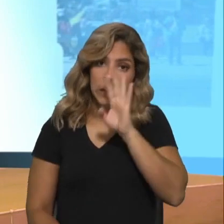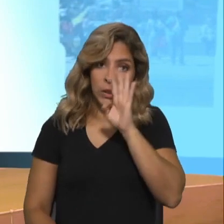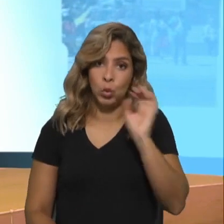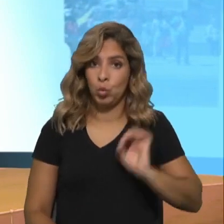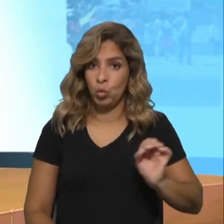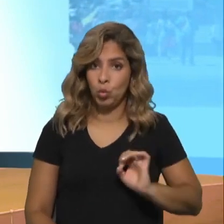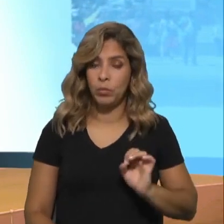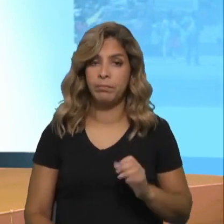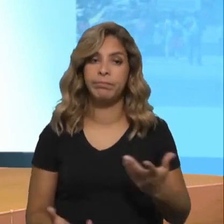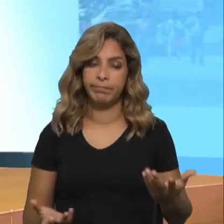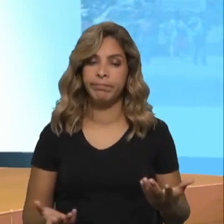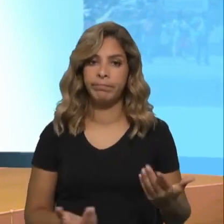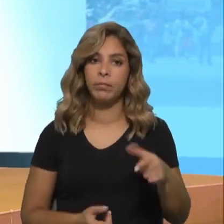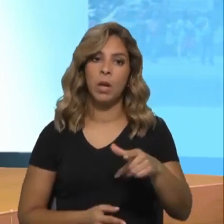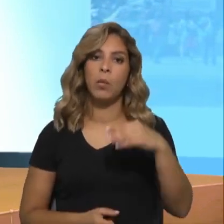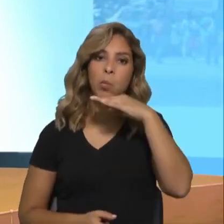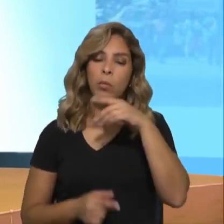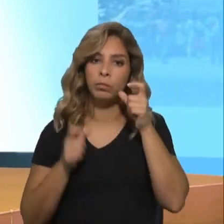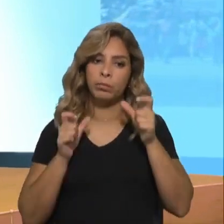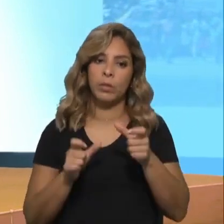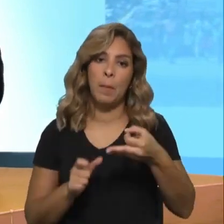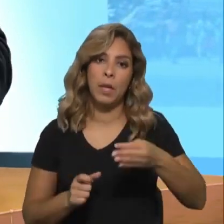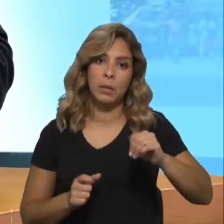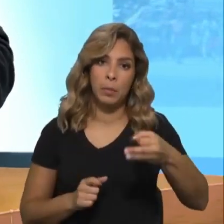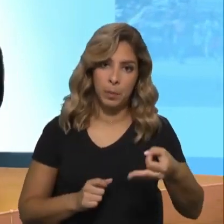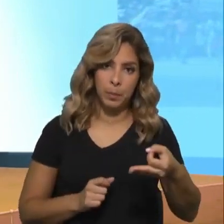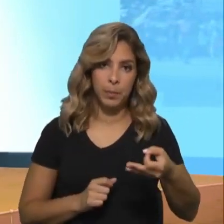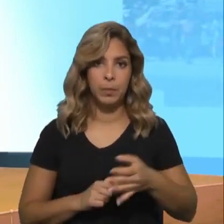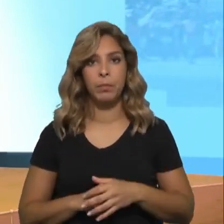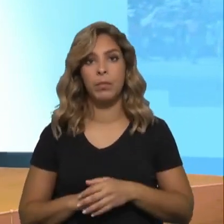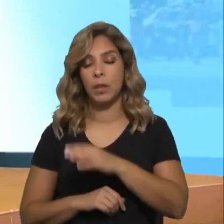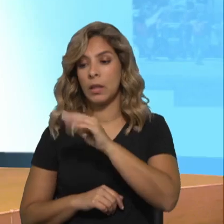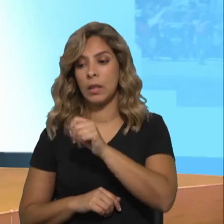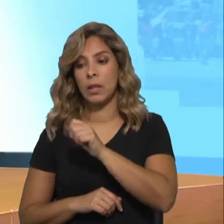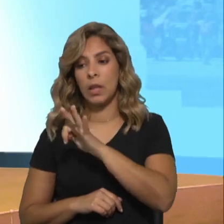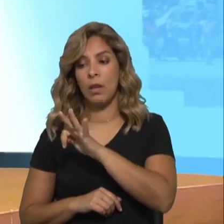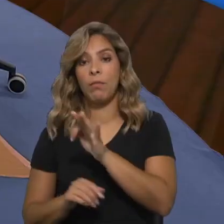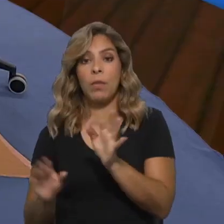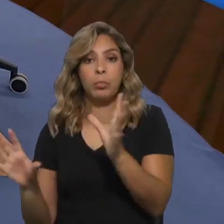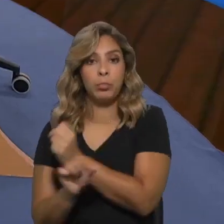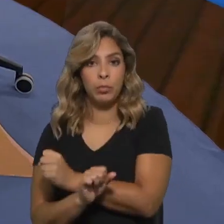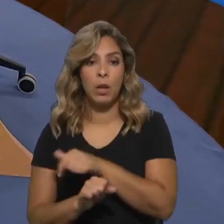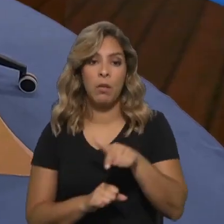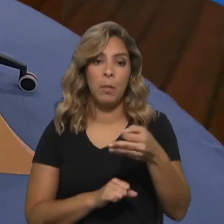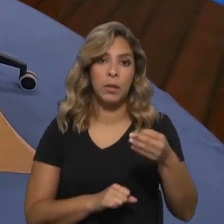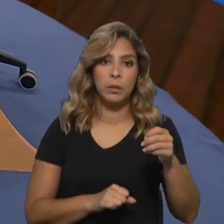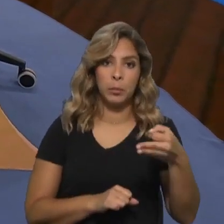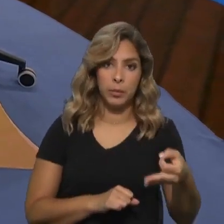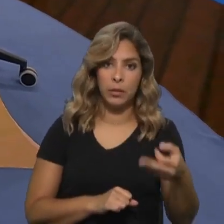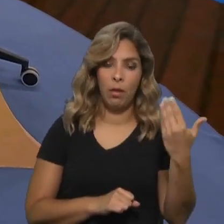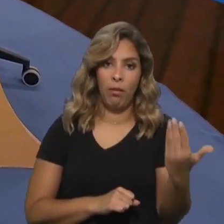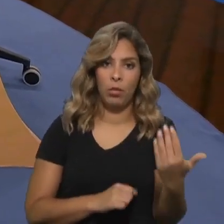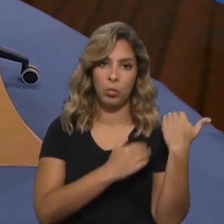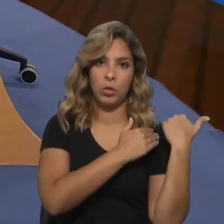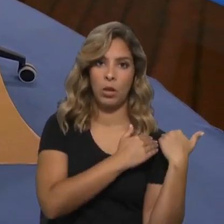e compete também às forças de segurança, neste momento é a EPSP, após a extinção do SEF, são a EPSP que têm a responsabilidade. Nós temos